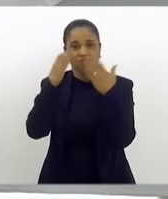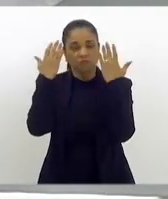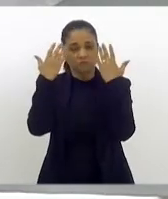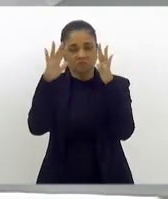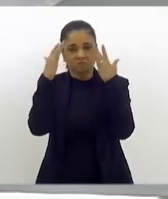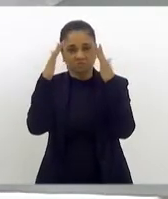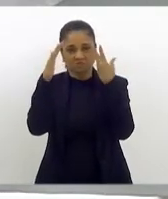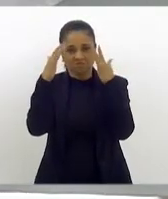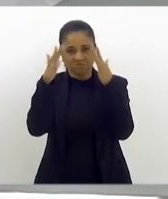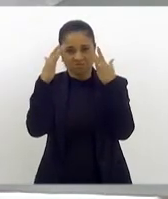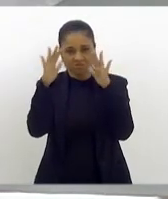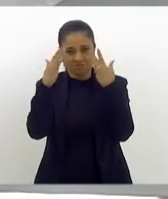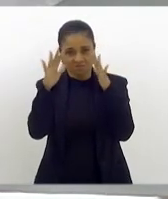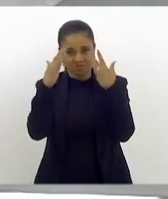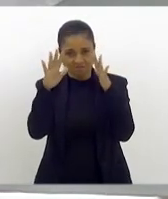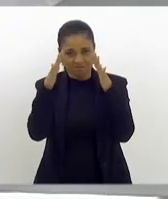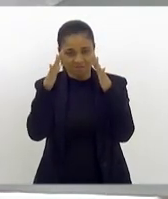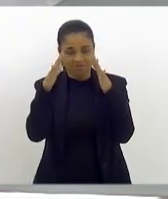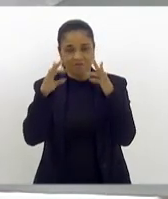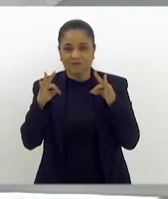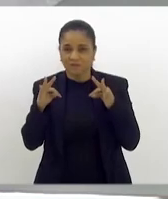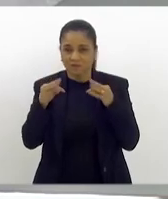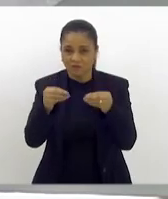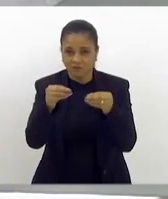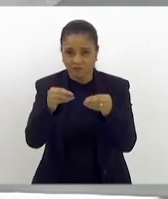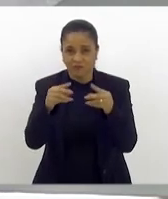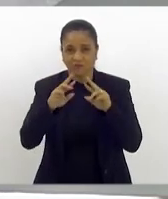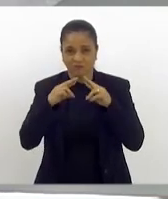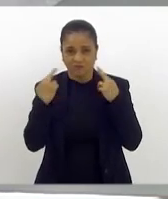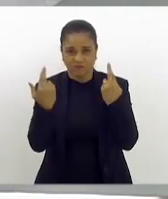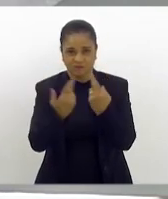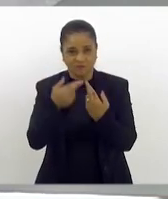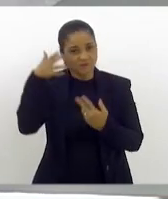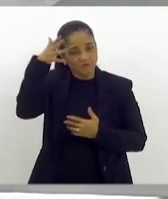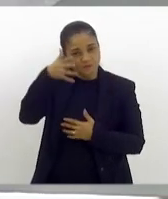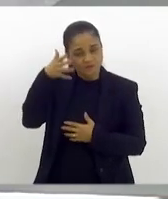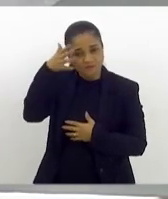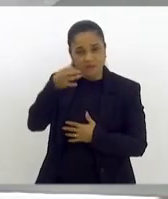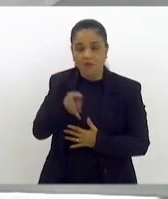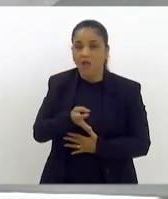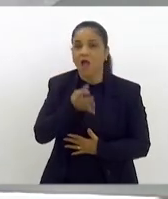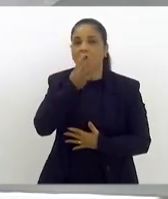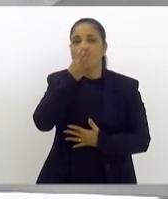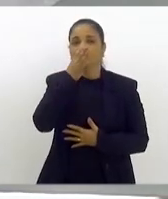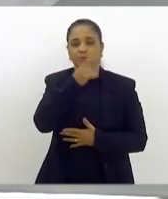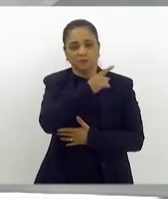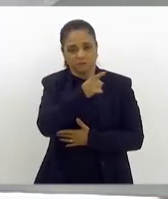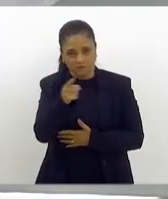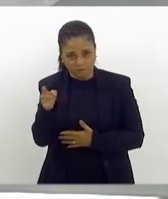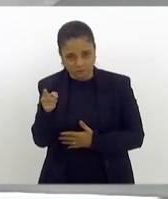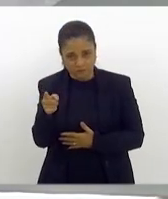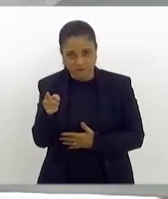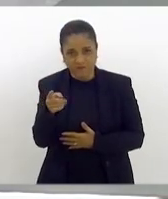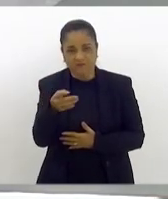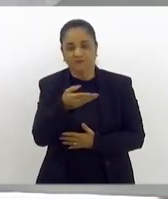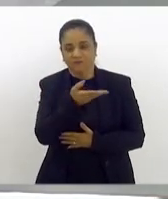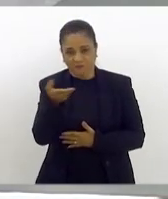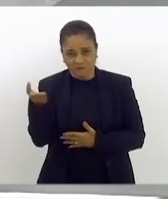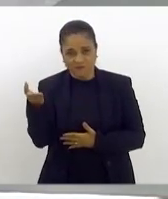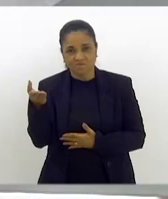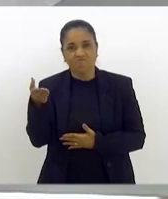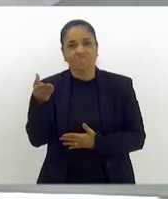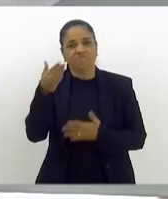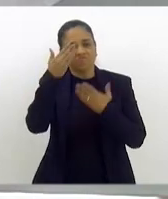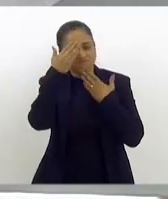aqui reunidos e acrescentar a minha admiração e admiração a todos vocês. Agradeço a todos por